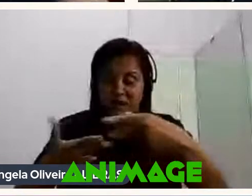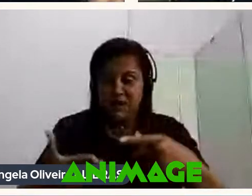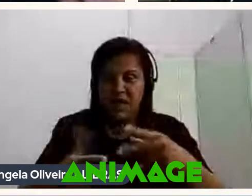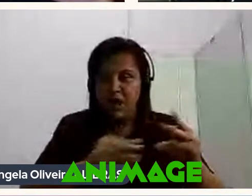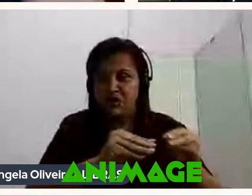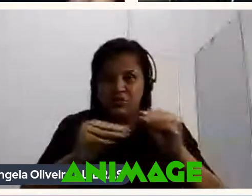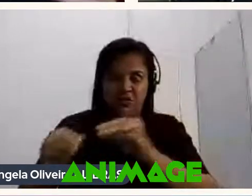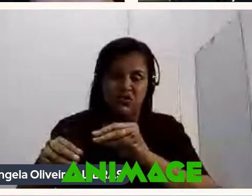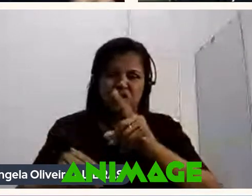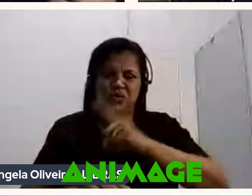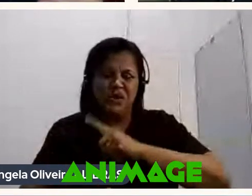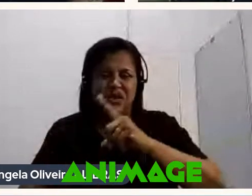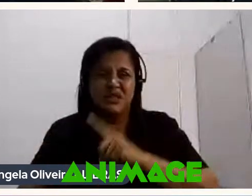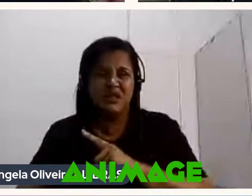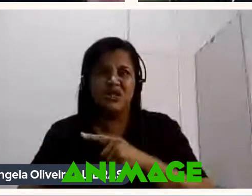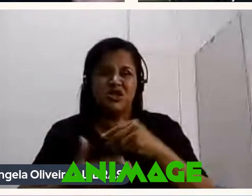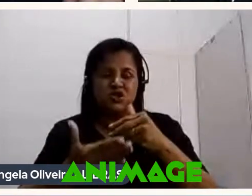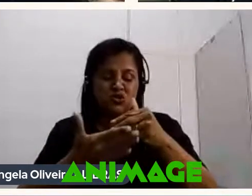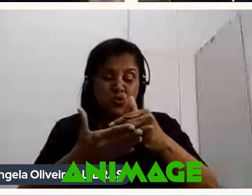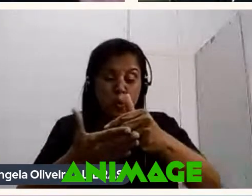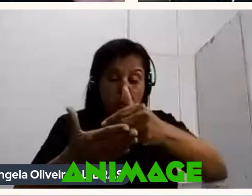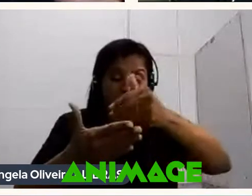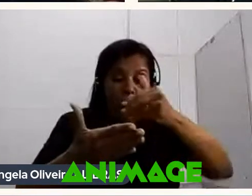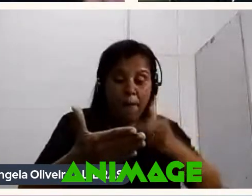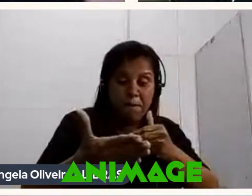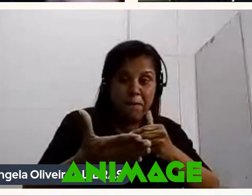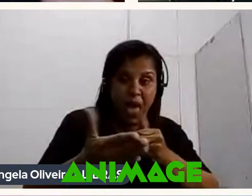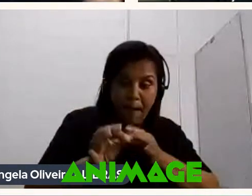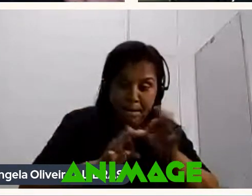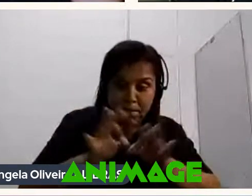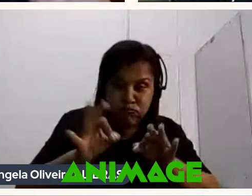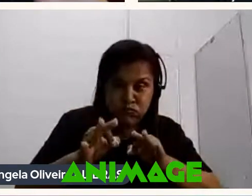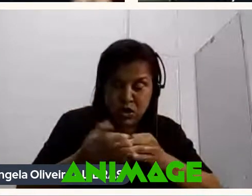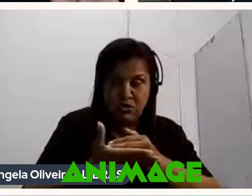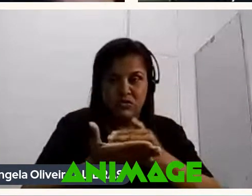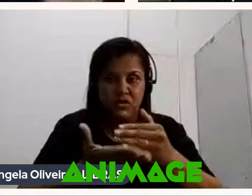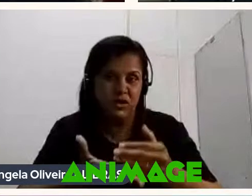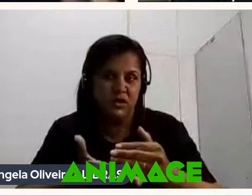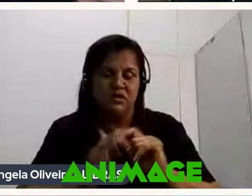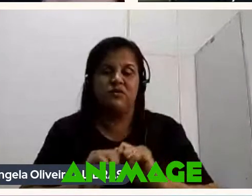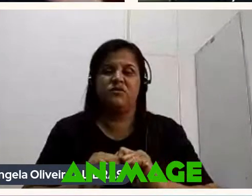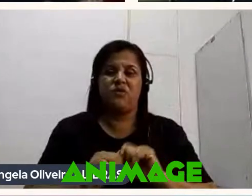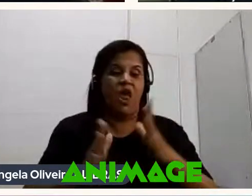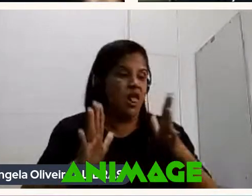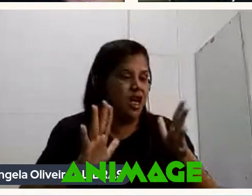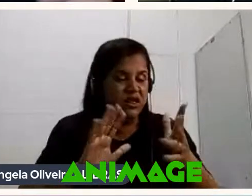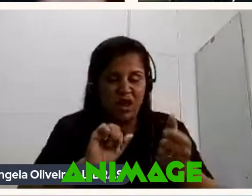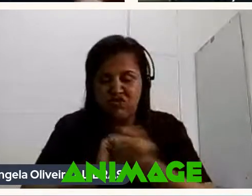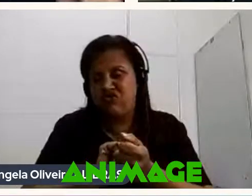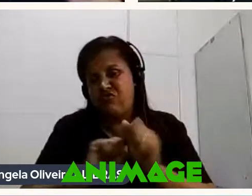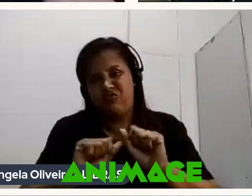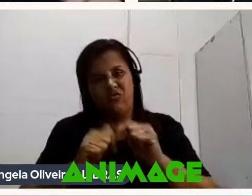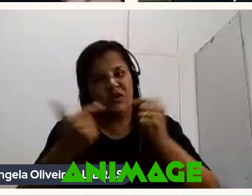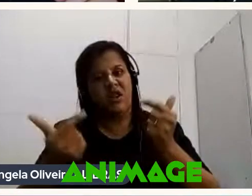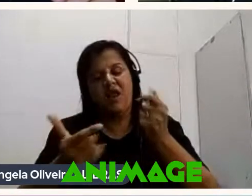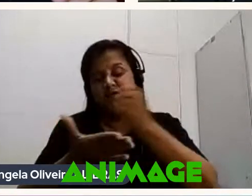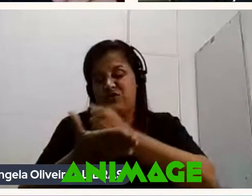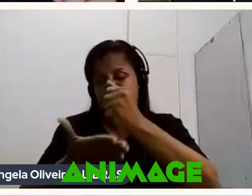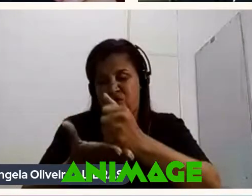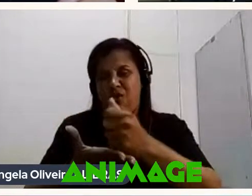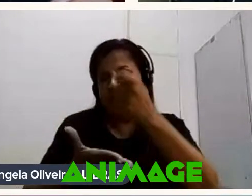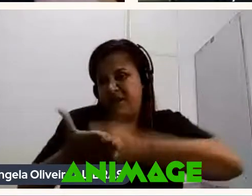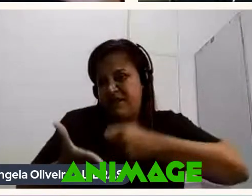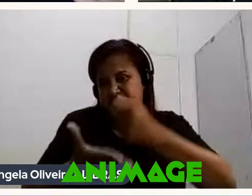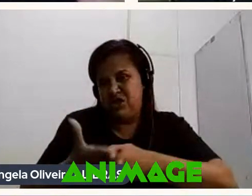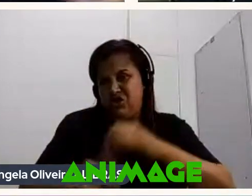Então existe uma Pré-montagem Desde o início Né A montagem Ela anda junto Claro que por ser um documentário Eu acho que exige mais isso